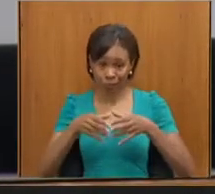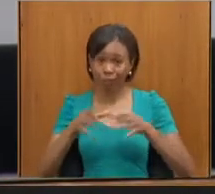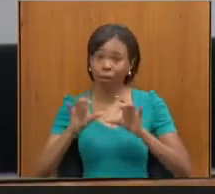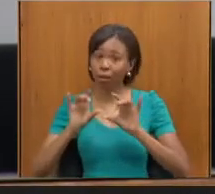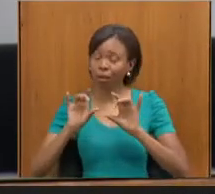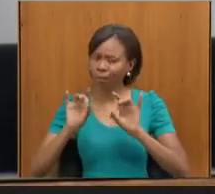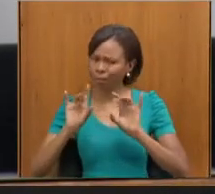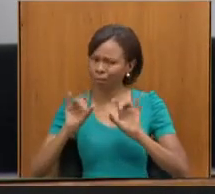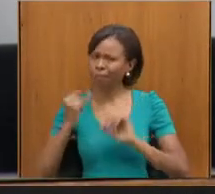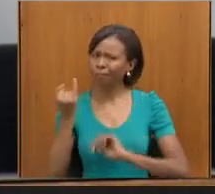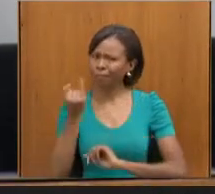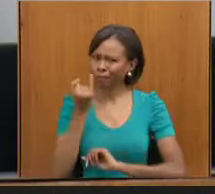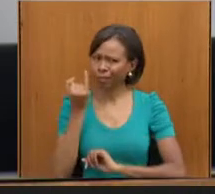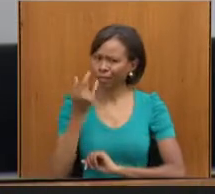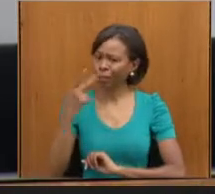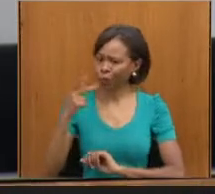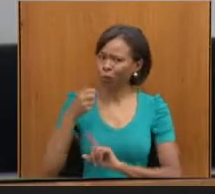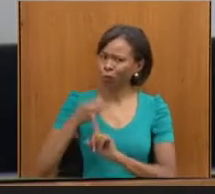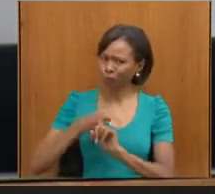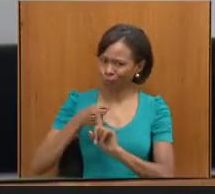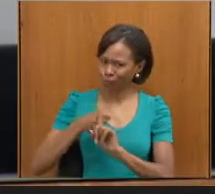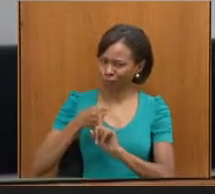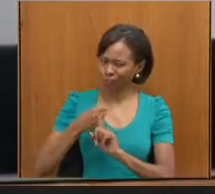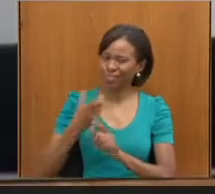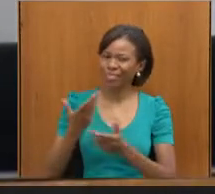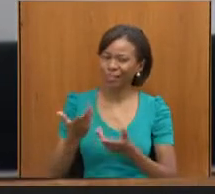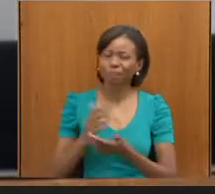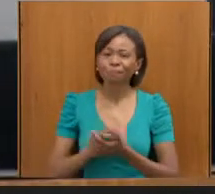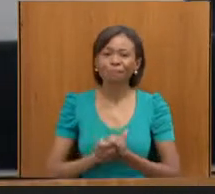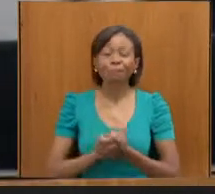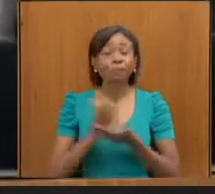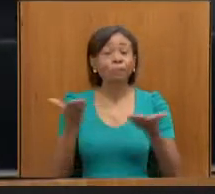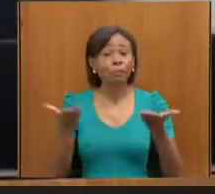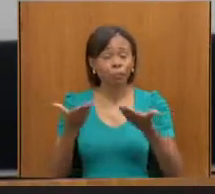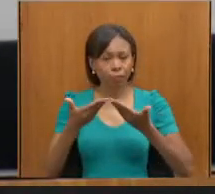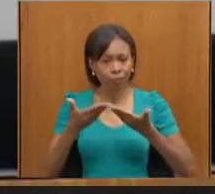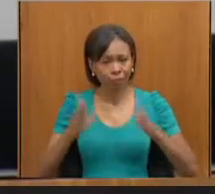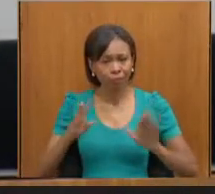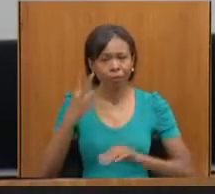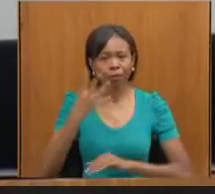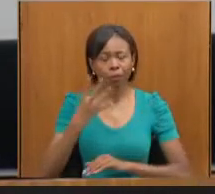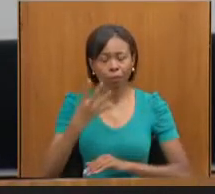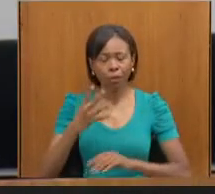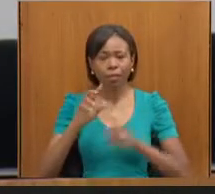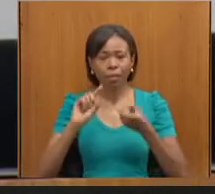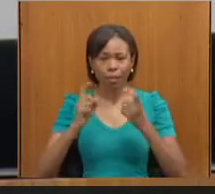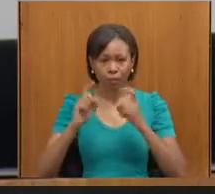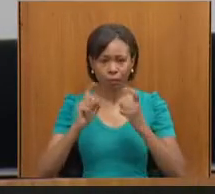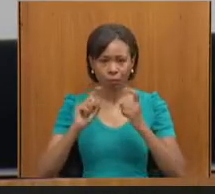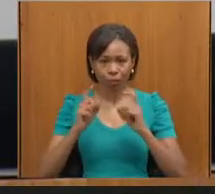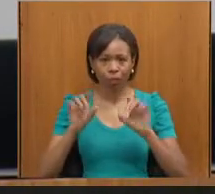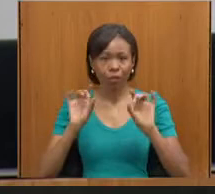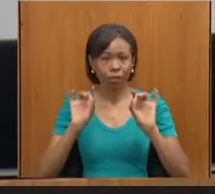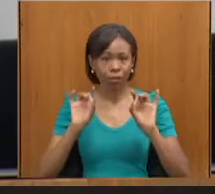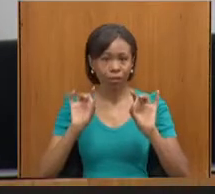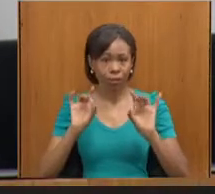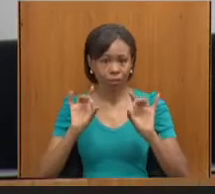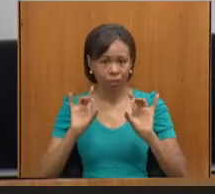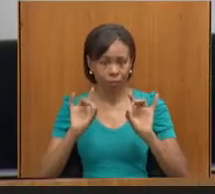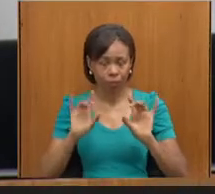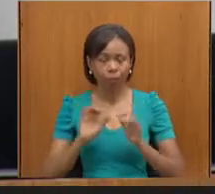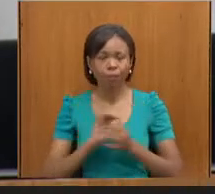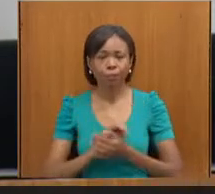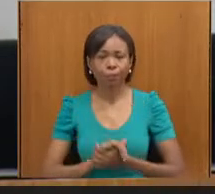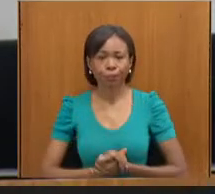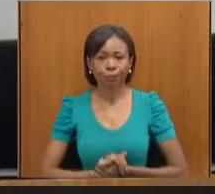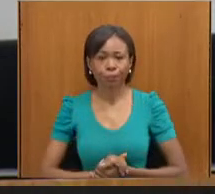da sua luta e da sua história. Quero, então, declarar aberta a quarta reunião extraordinária, como já fiz aqui. A